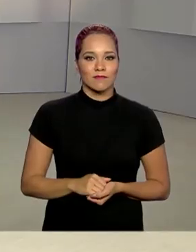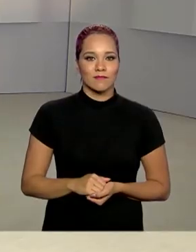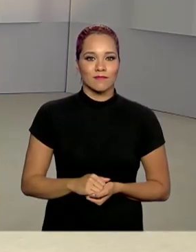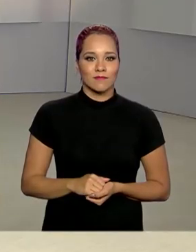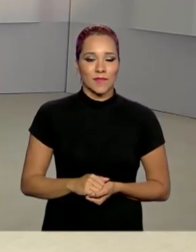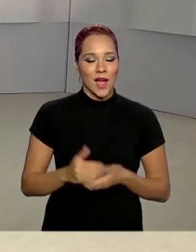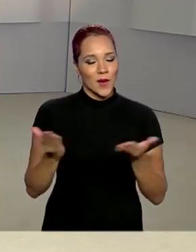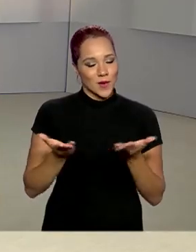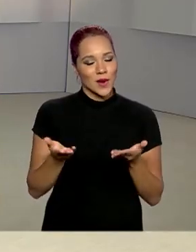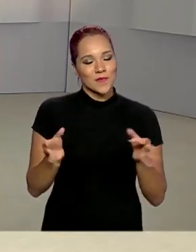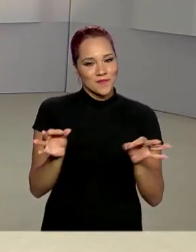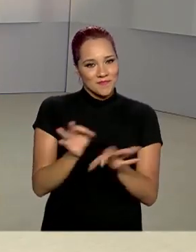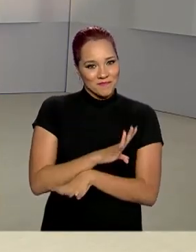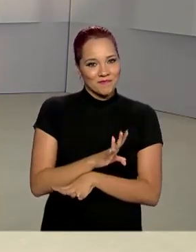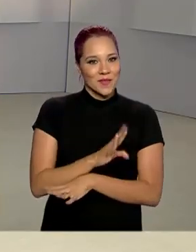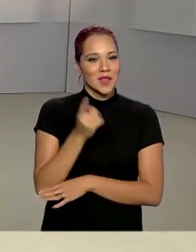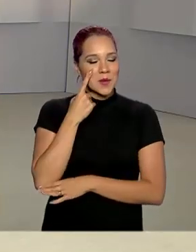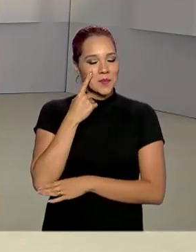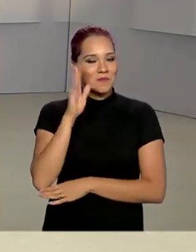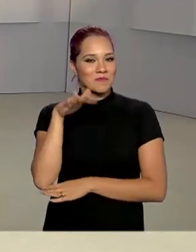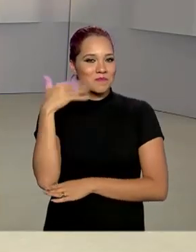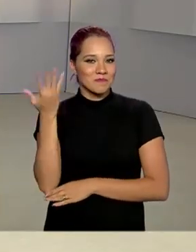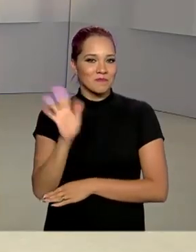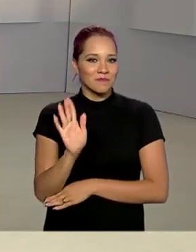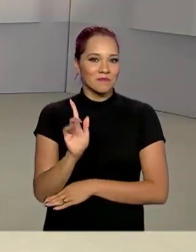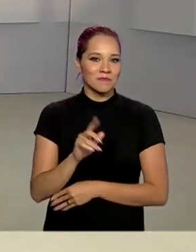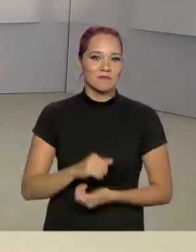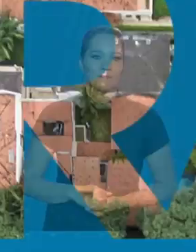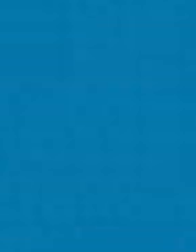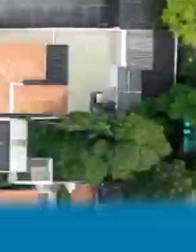A gente fica por aqui. Até a próxima edição.